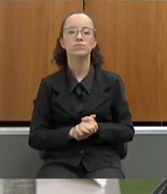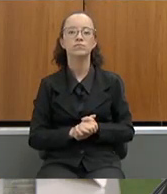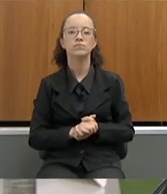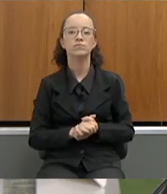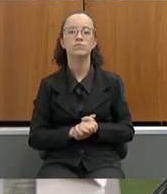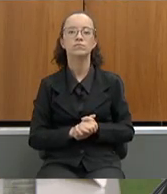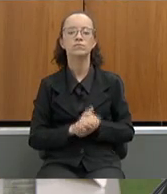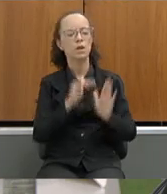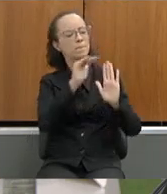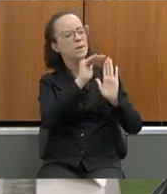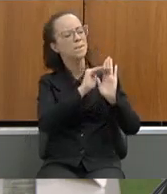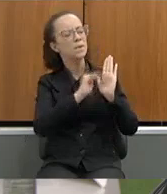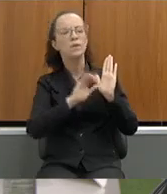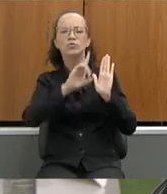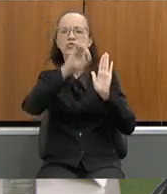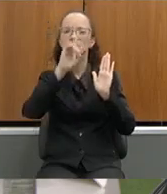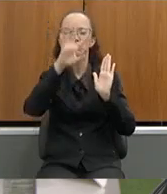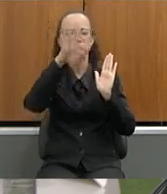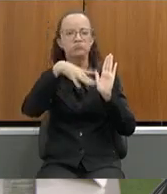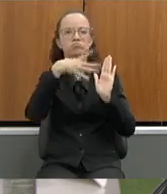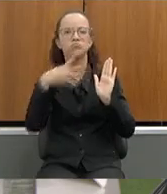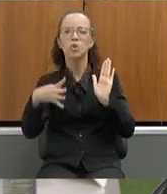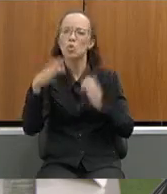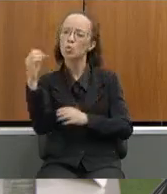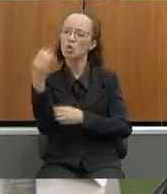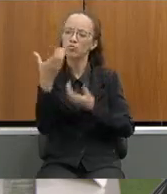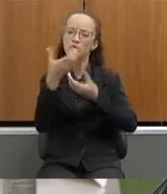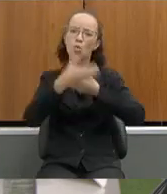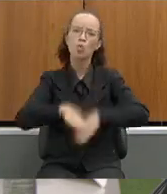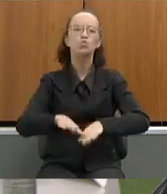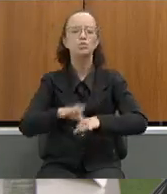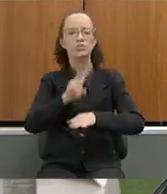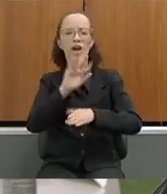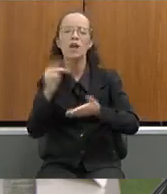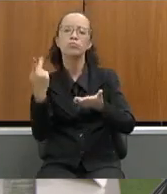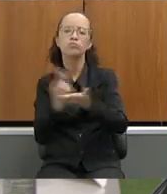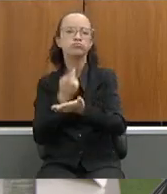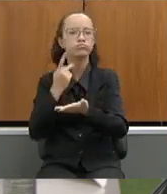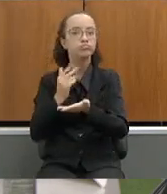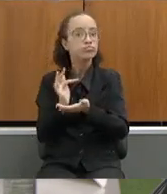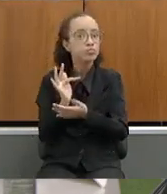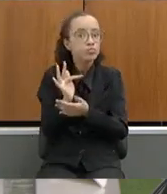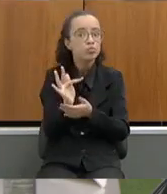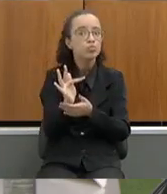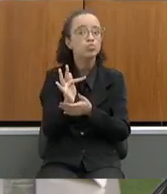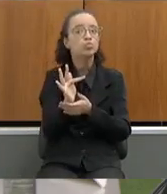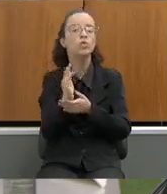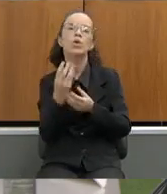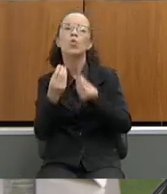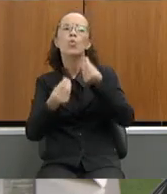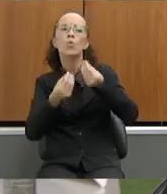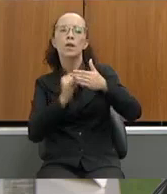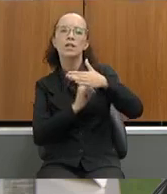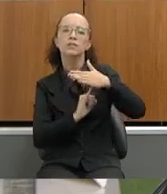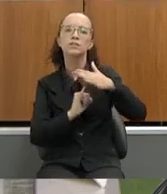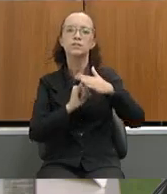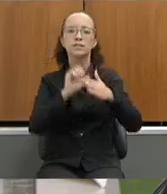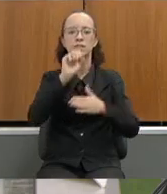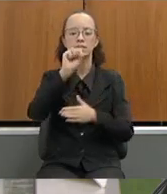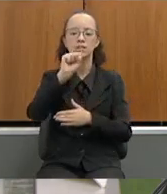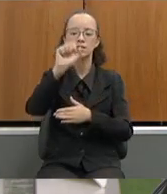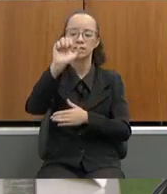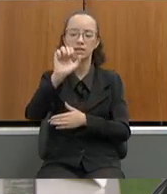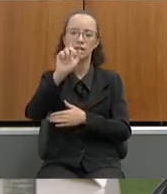cronogramas e prazos dos novos concursos que serão realizados conforme comissões instituídas pela resolução CEPLAG